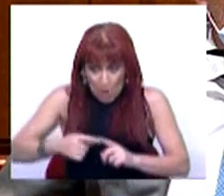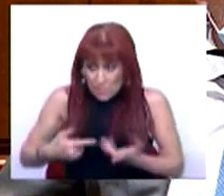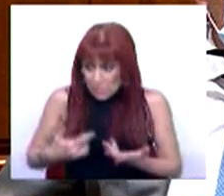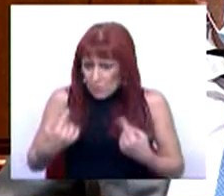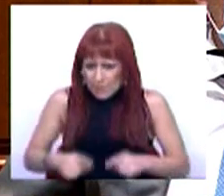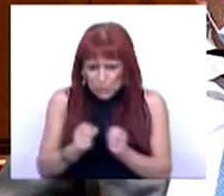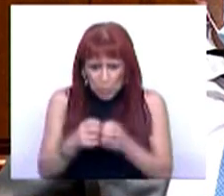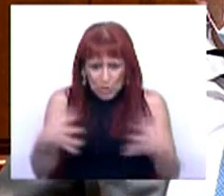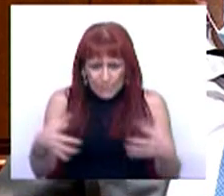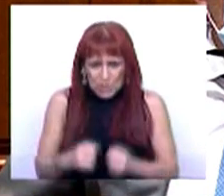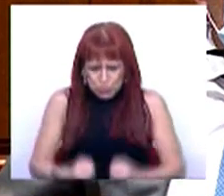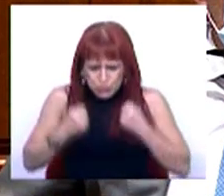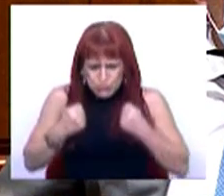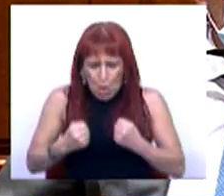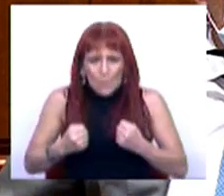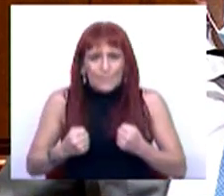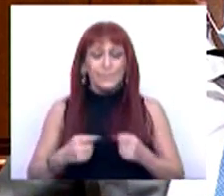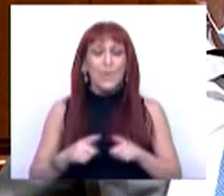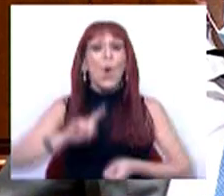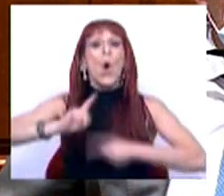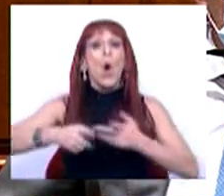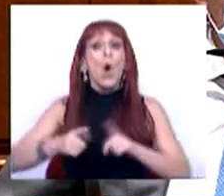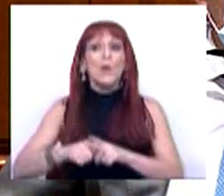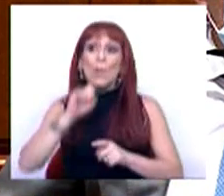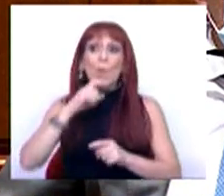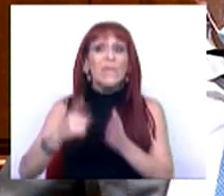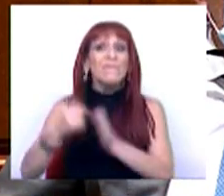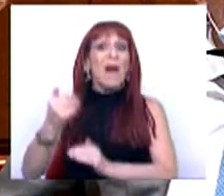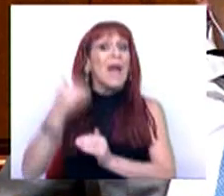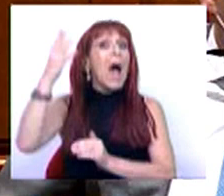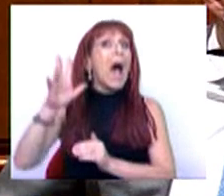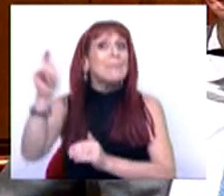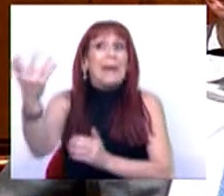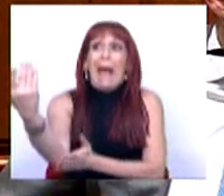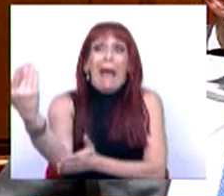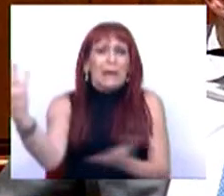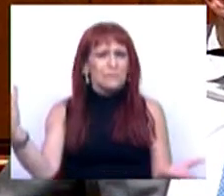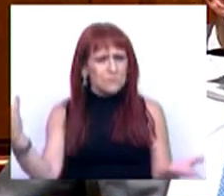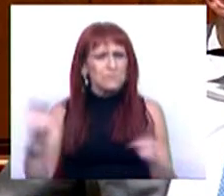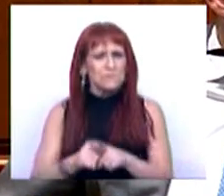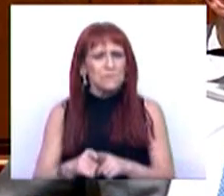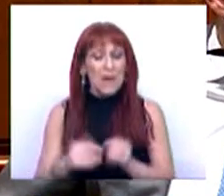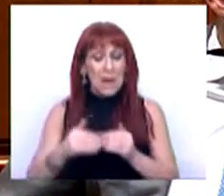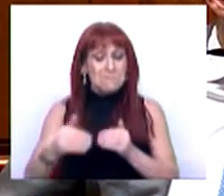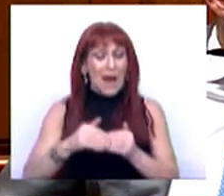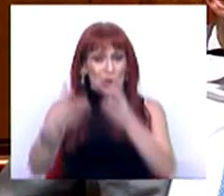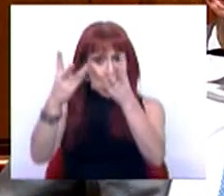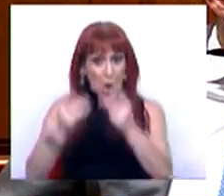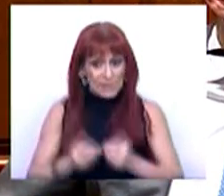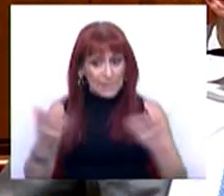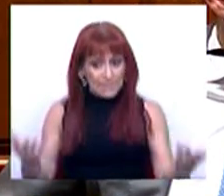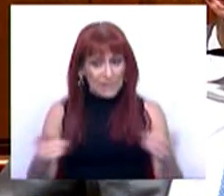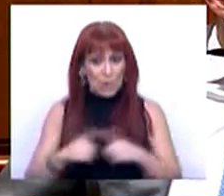que teremos um crescimento robusto, aquilo que nos pode faltar amanhã. E que a margem orçamental